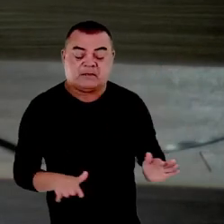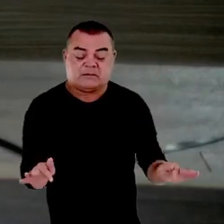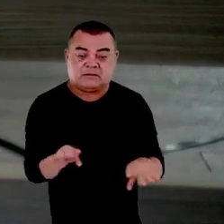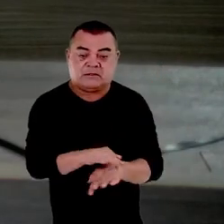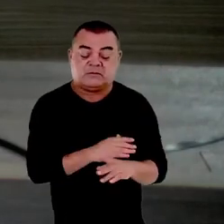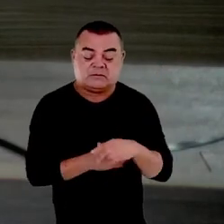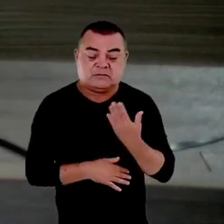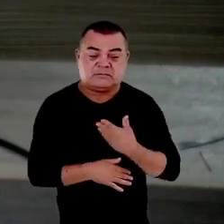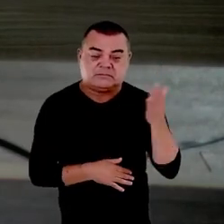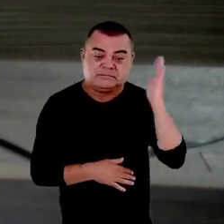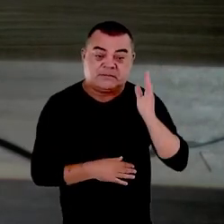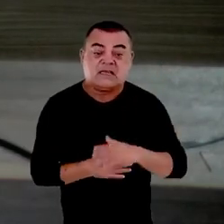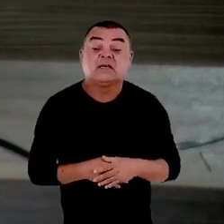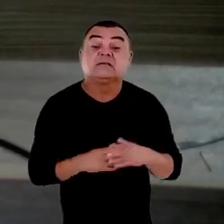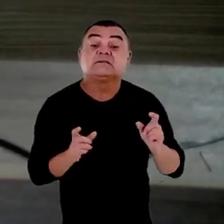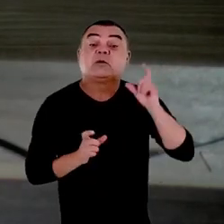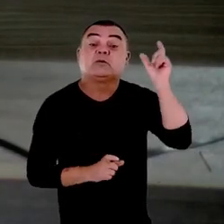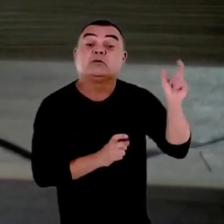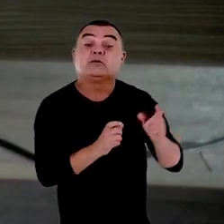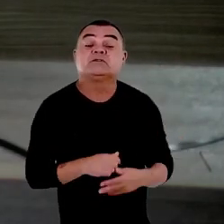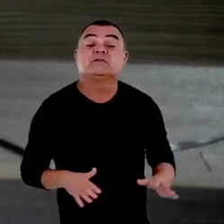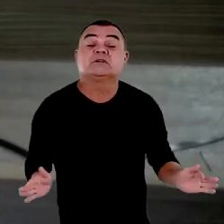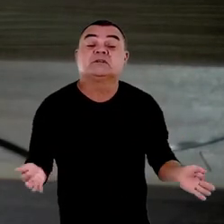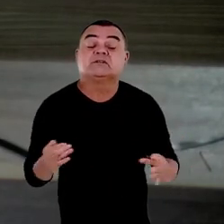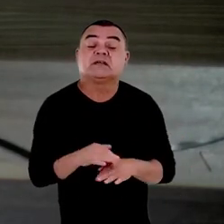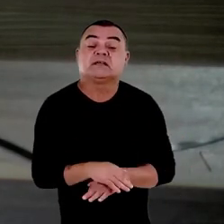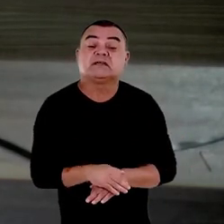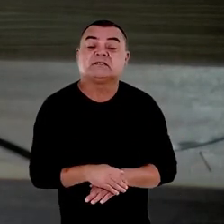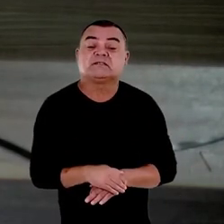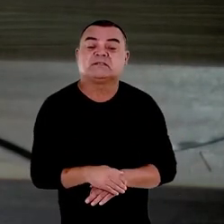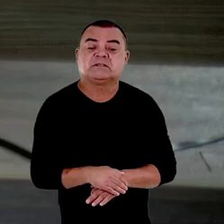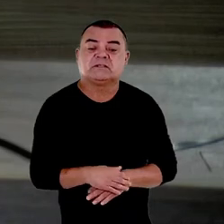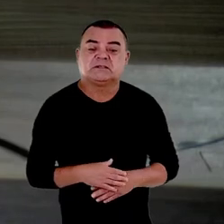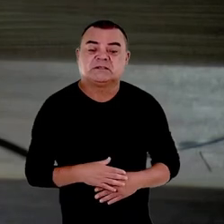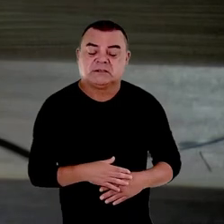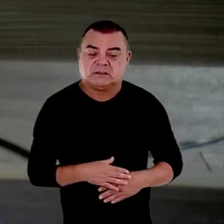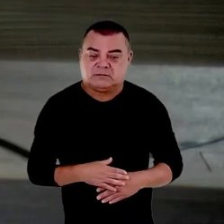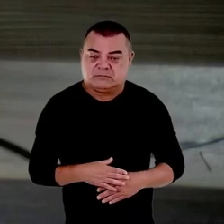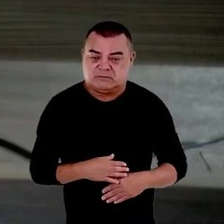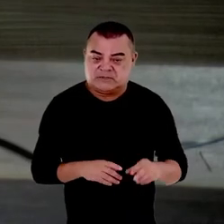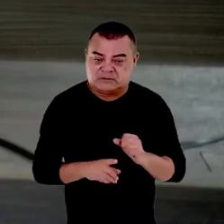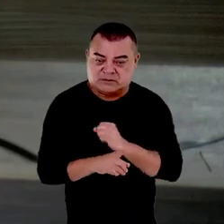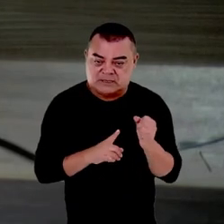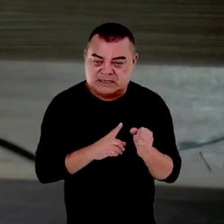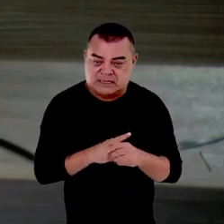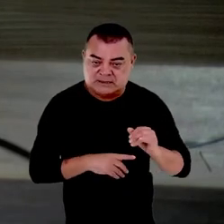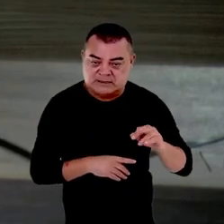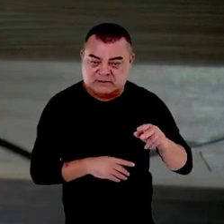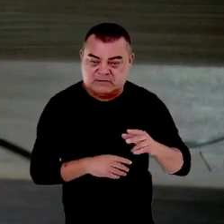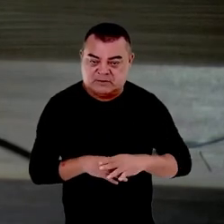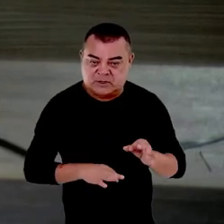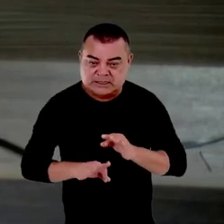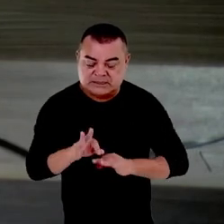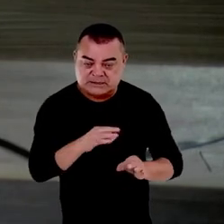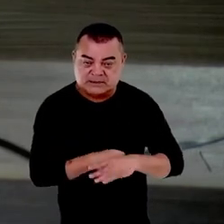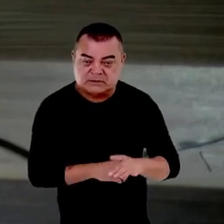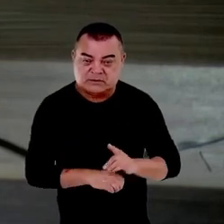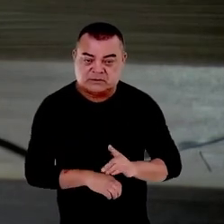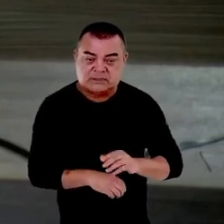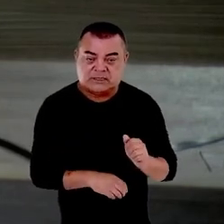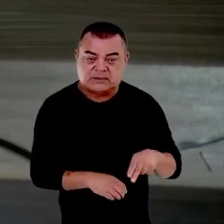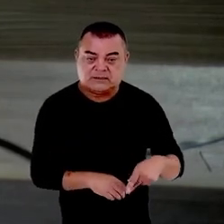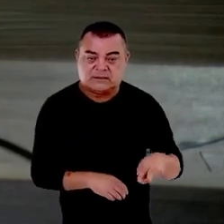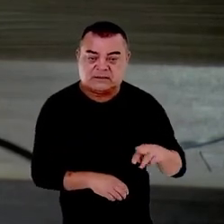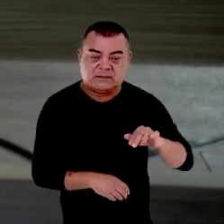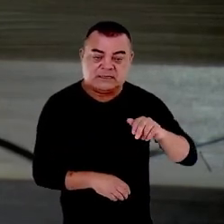país que são os integrantes dos movimentos organizados da sociedade civil organizada doutor André apenas